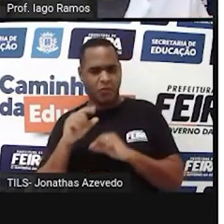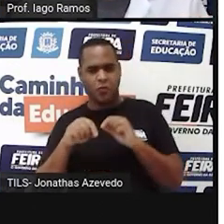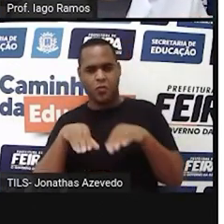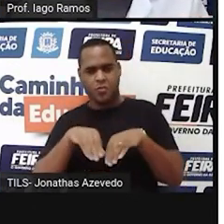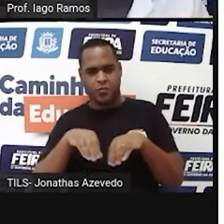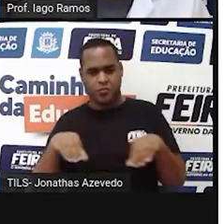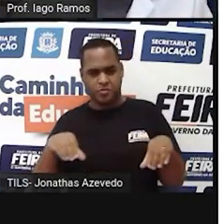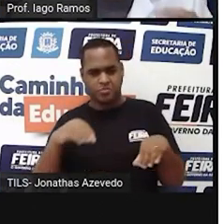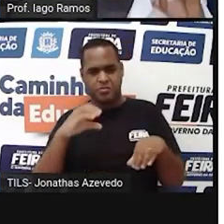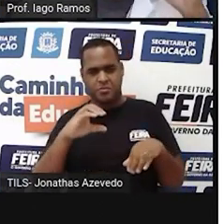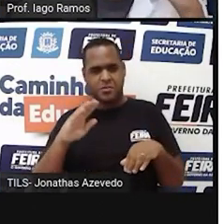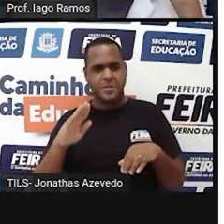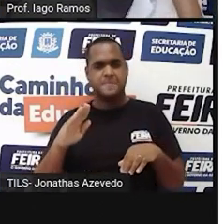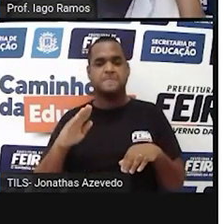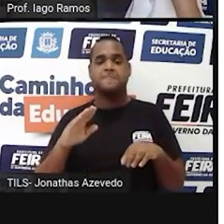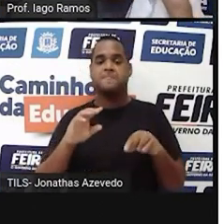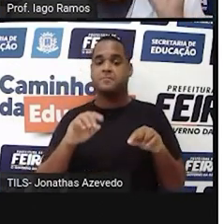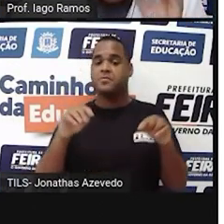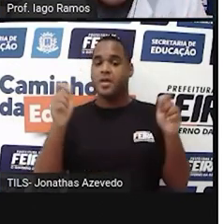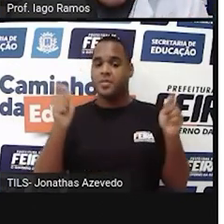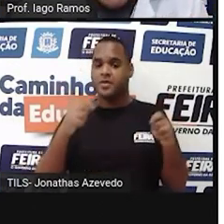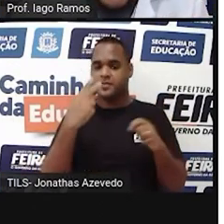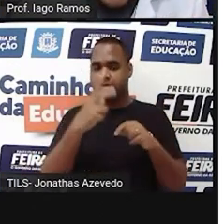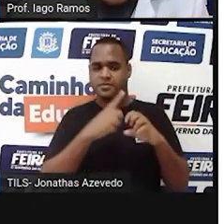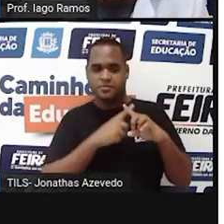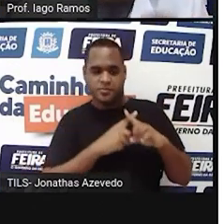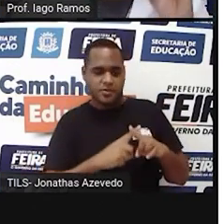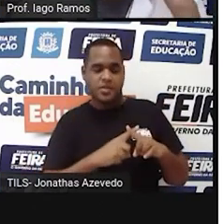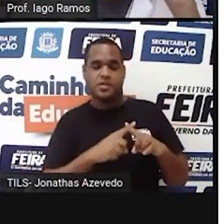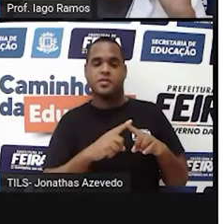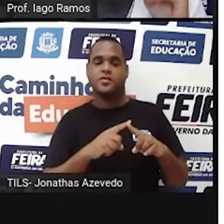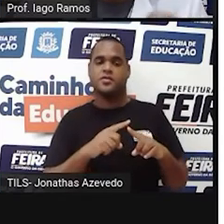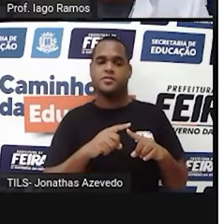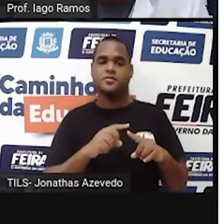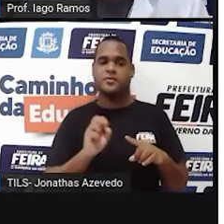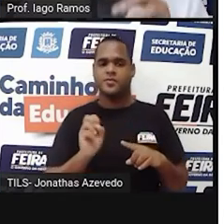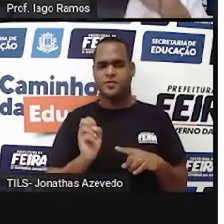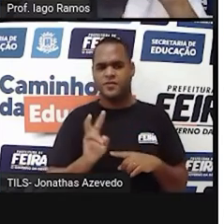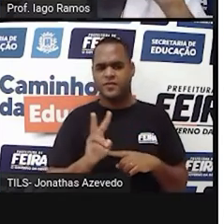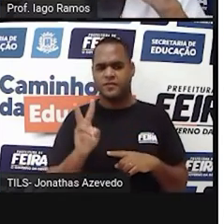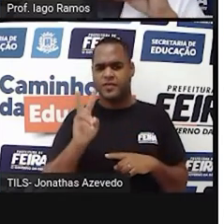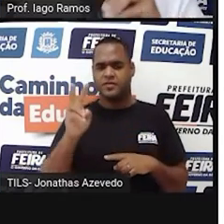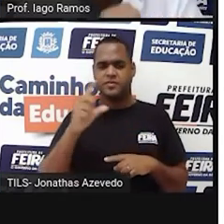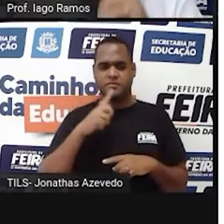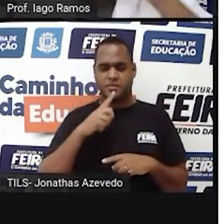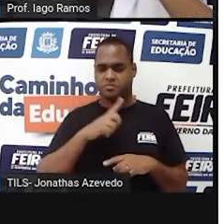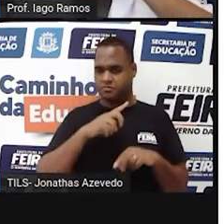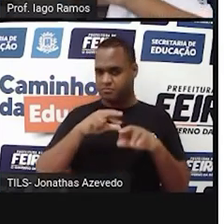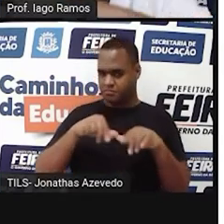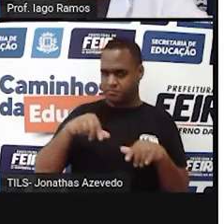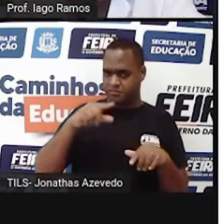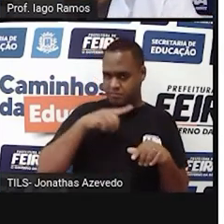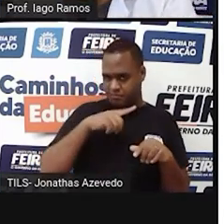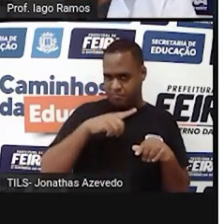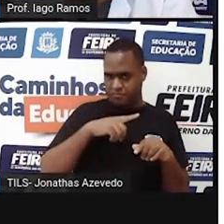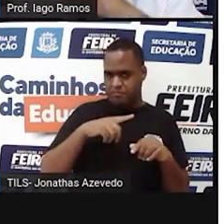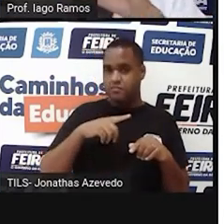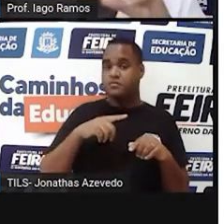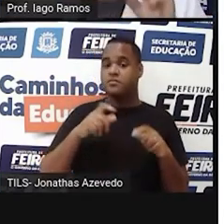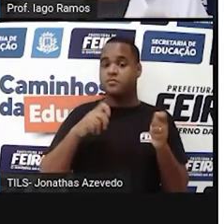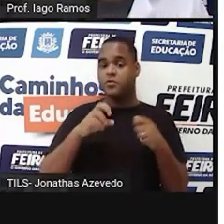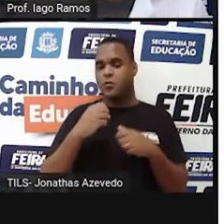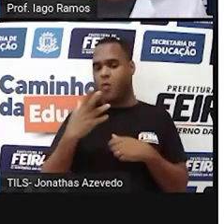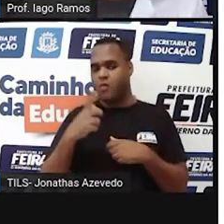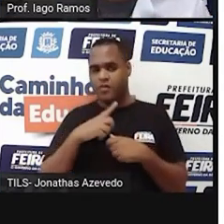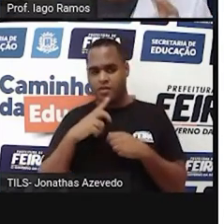Basta você multiplicar os valores das dimensões desse paralelepípedo